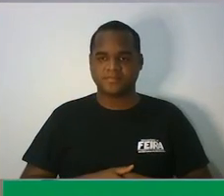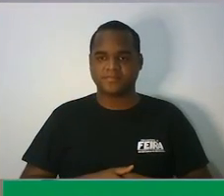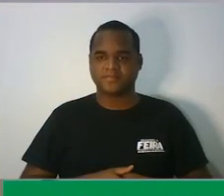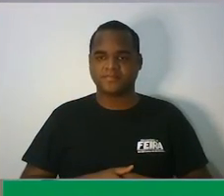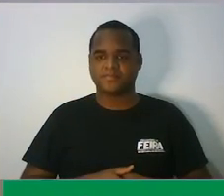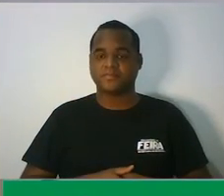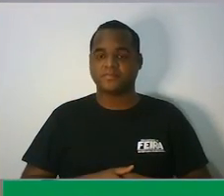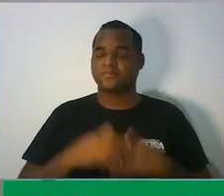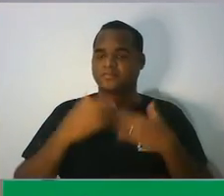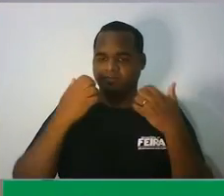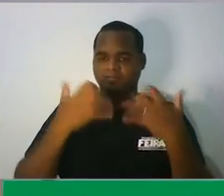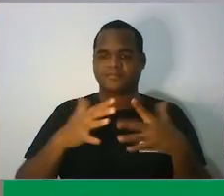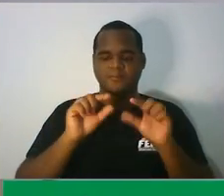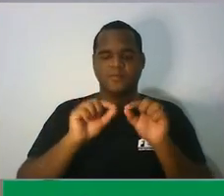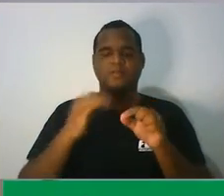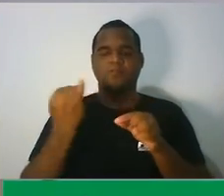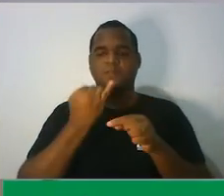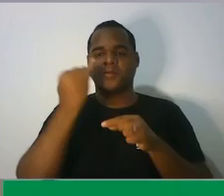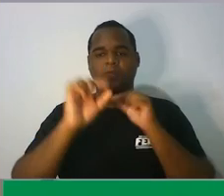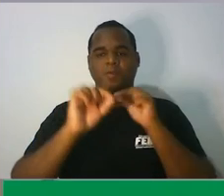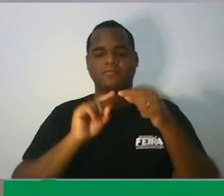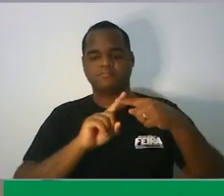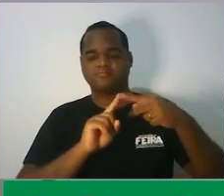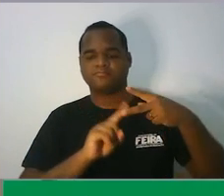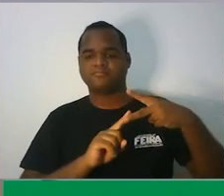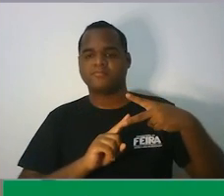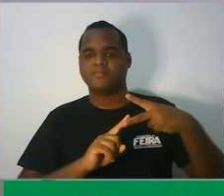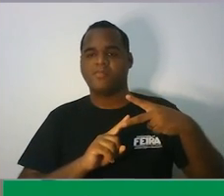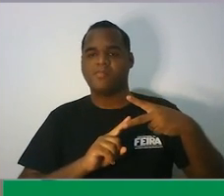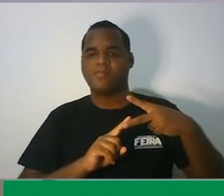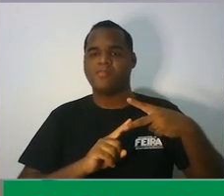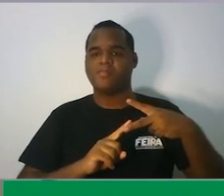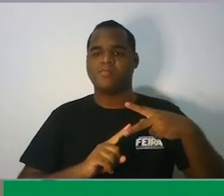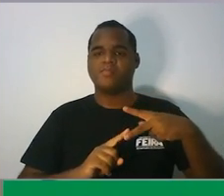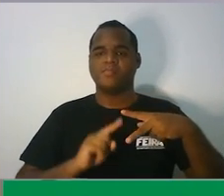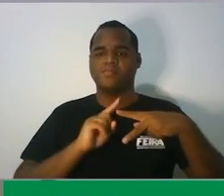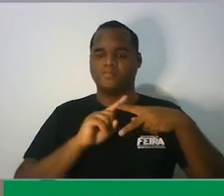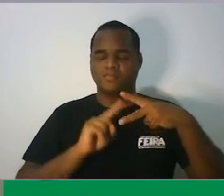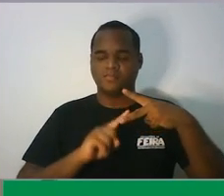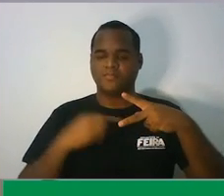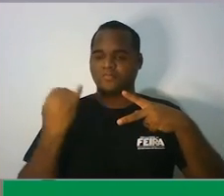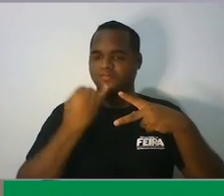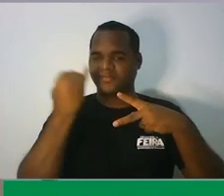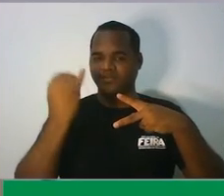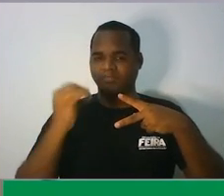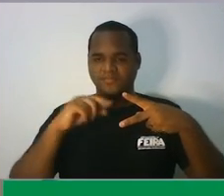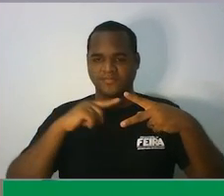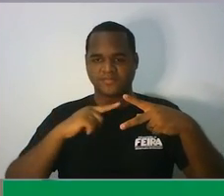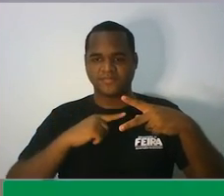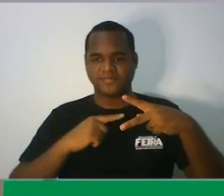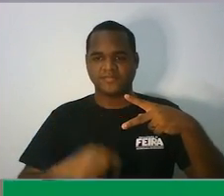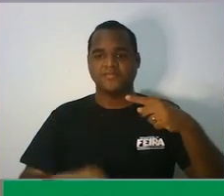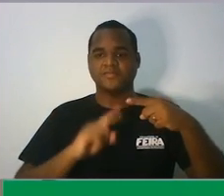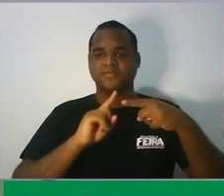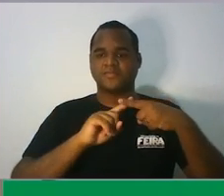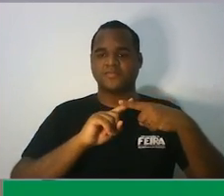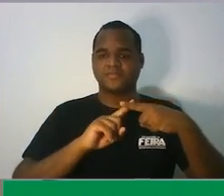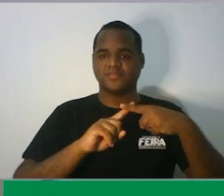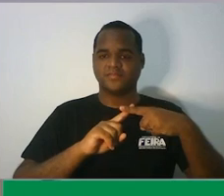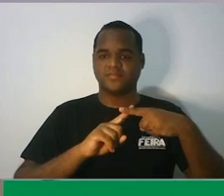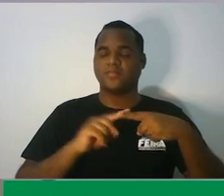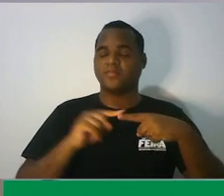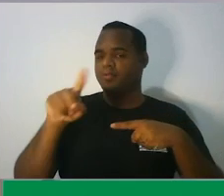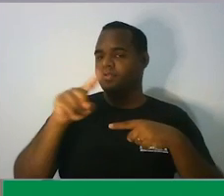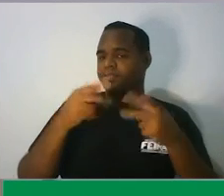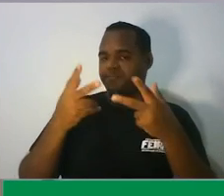para você o seguinte o que foi importante nessa aula duas coisas foram importantes nessa aula certo? a primeira a gente